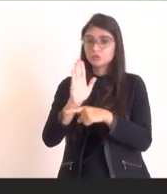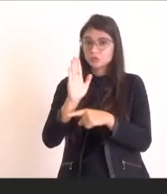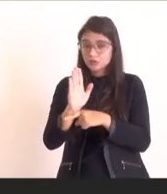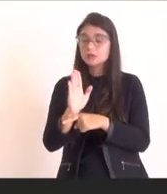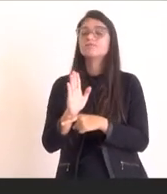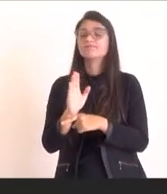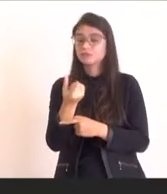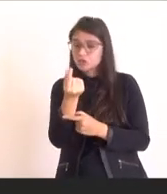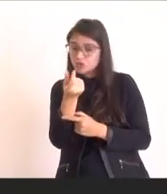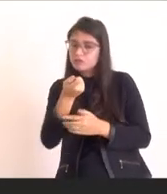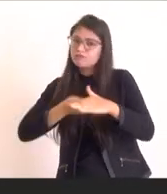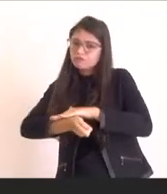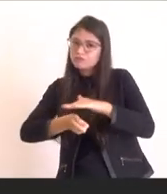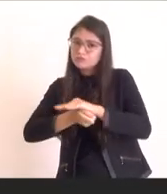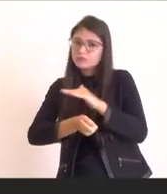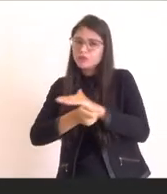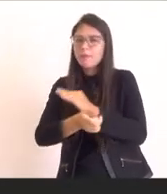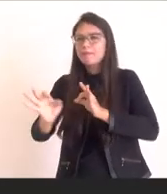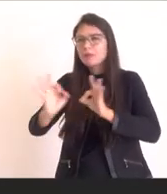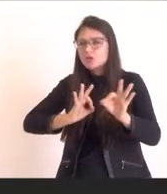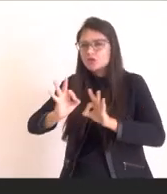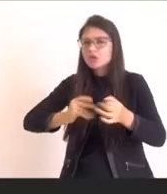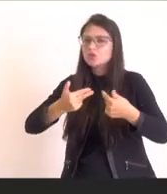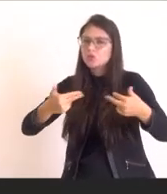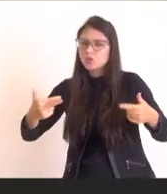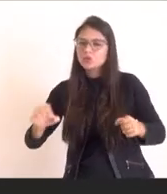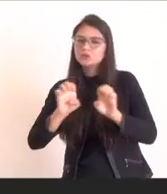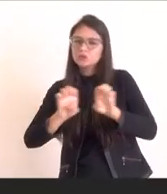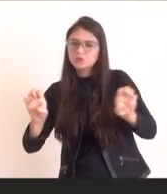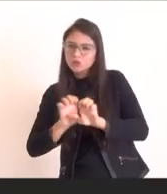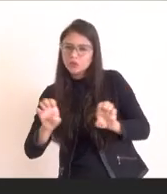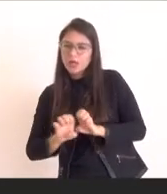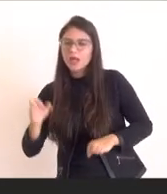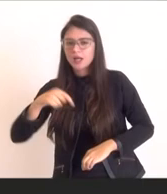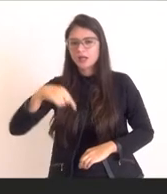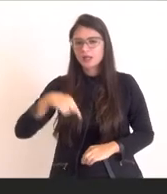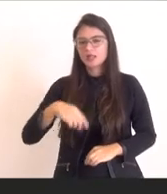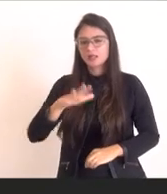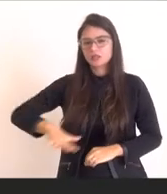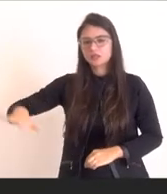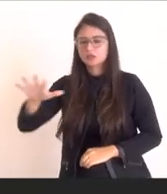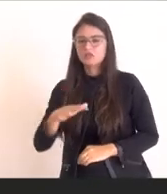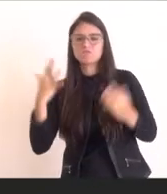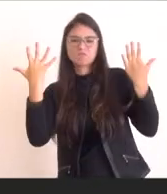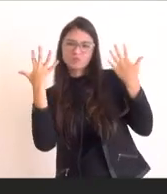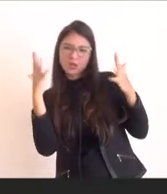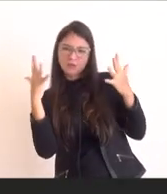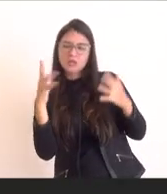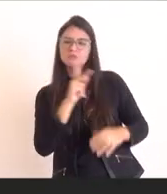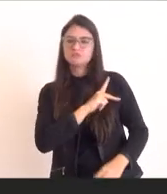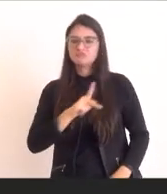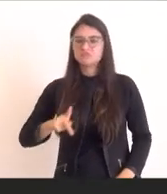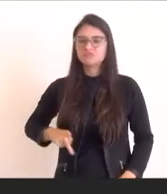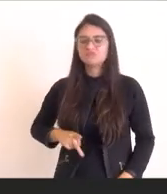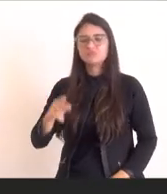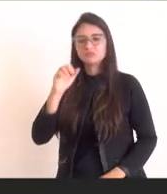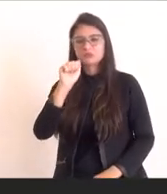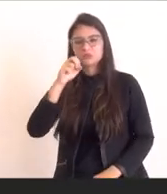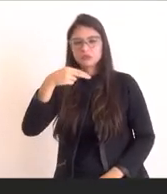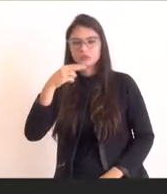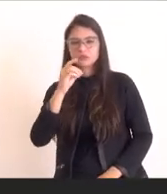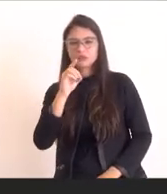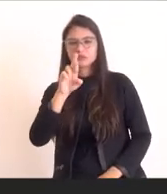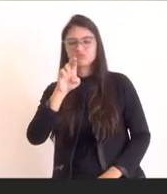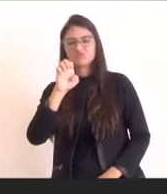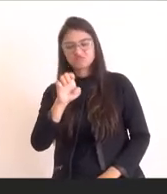permita o financiamento de projetos estruturantes para a nossa região. Congratulações, presidente André Ceciliano, pela marcante